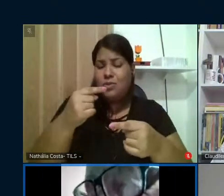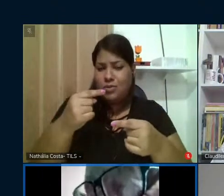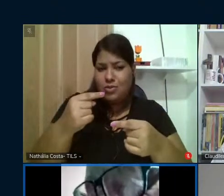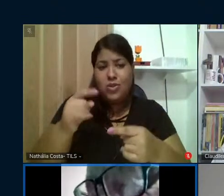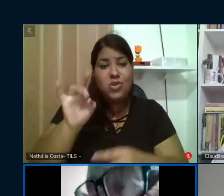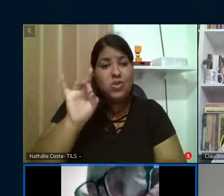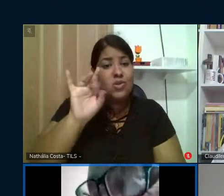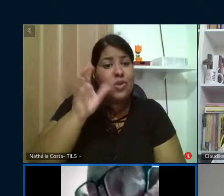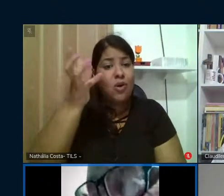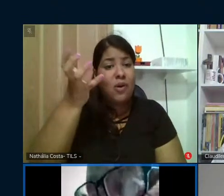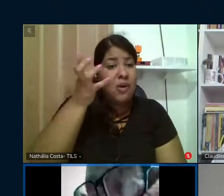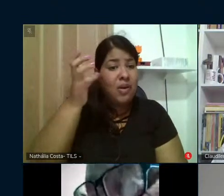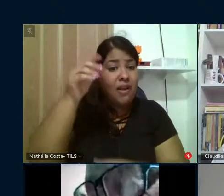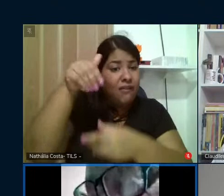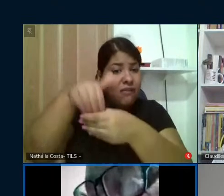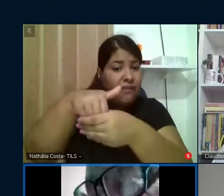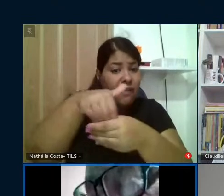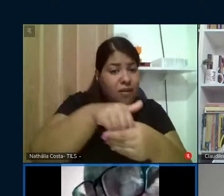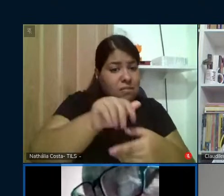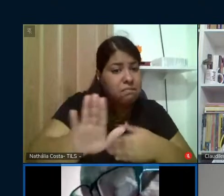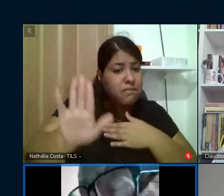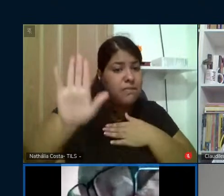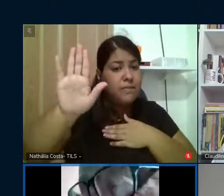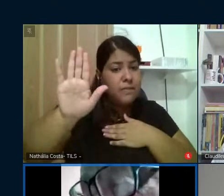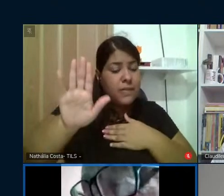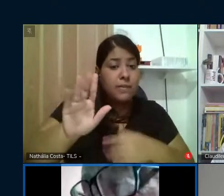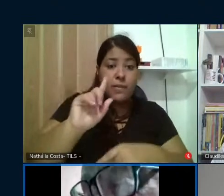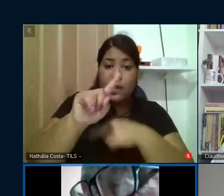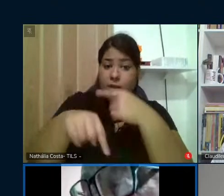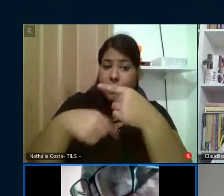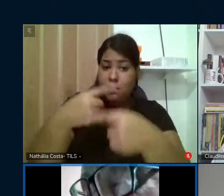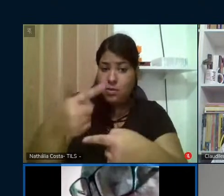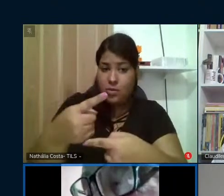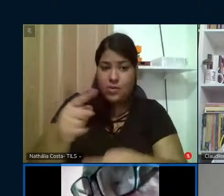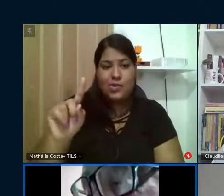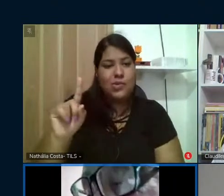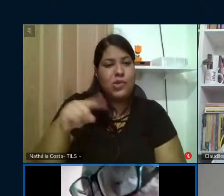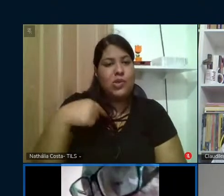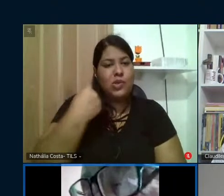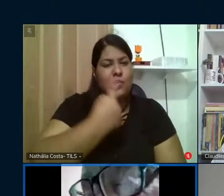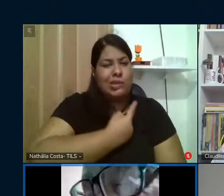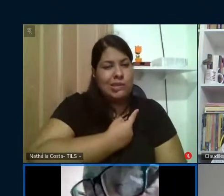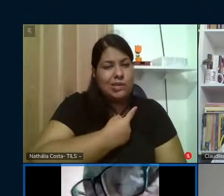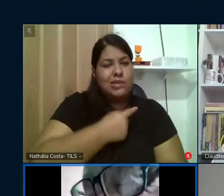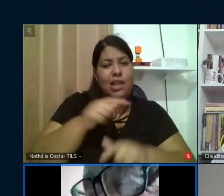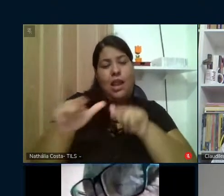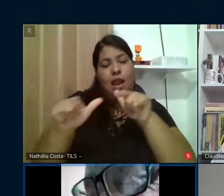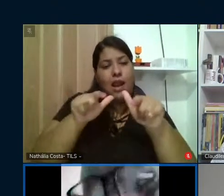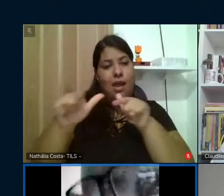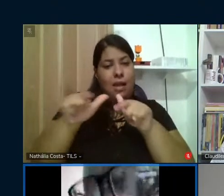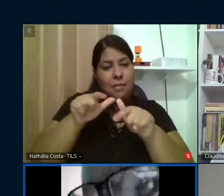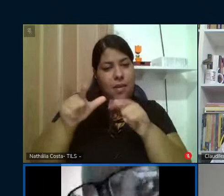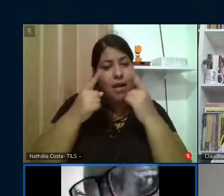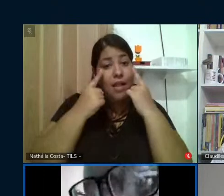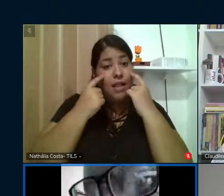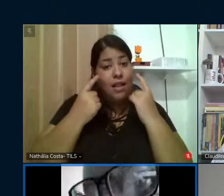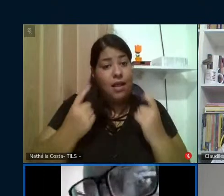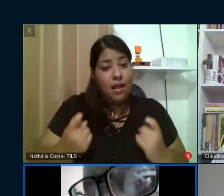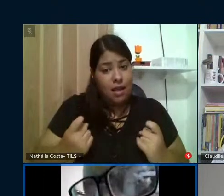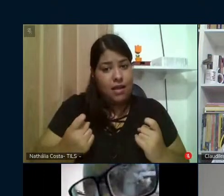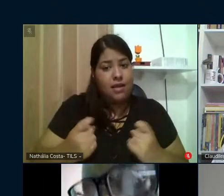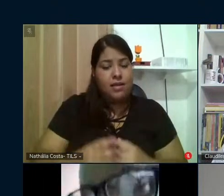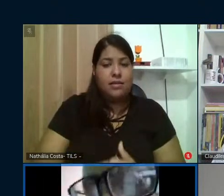se eleger. E depois, com o nosso suor e lágrimas, não poder